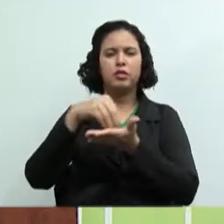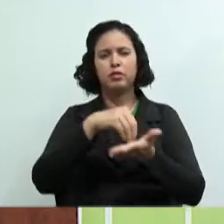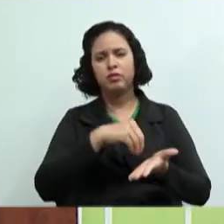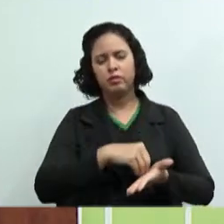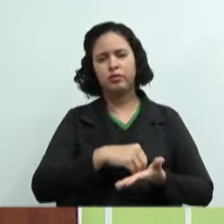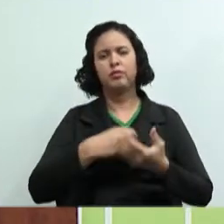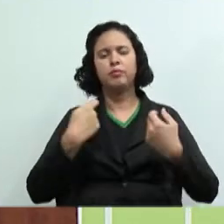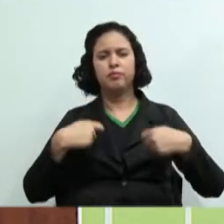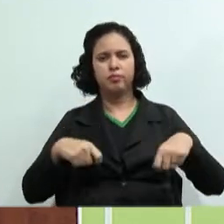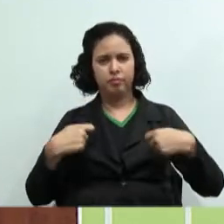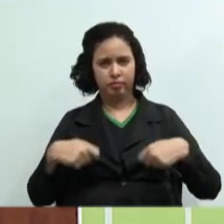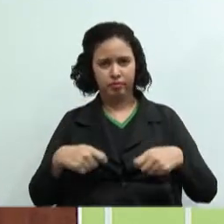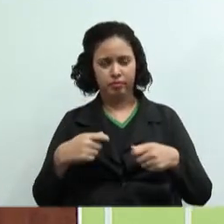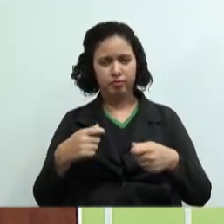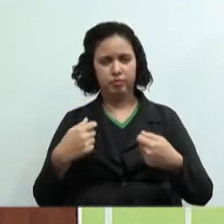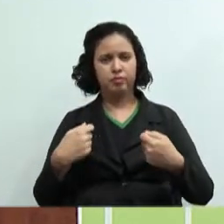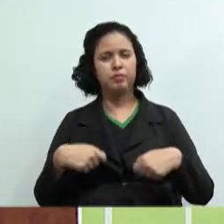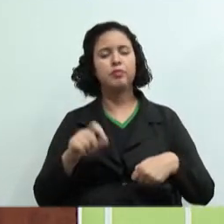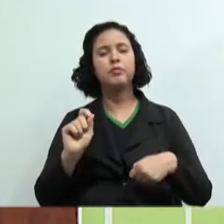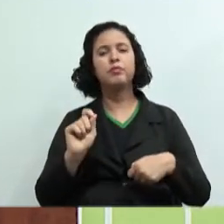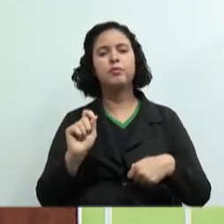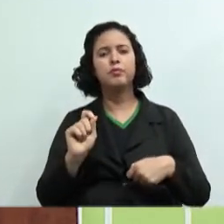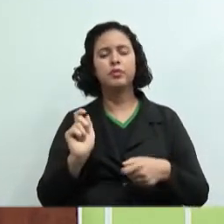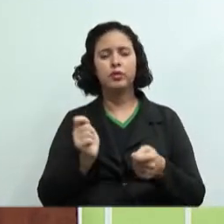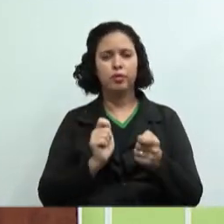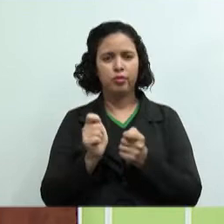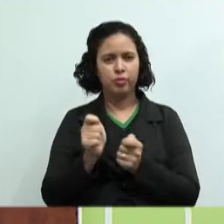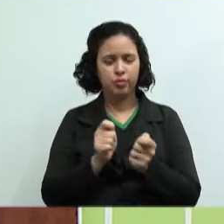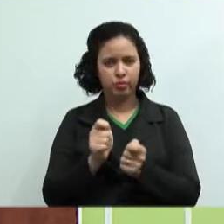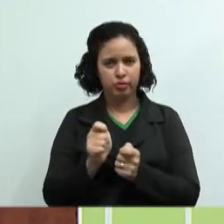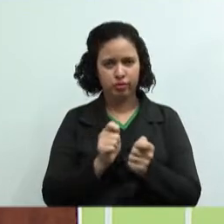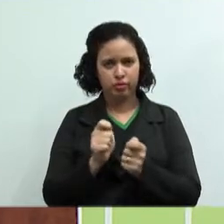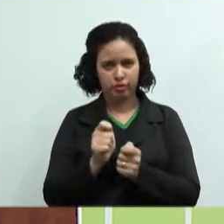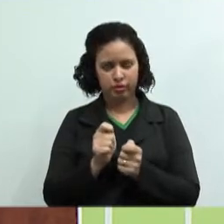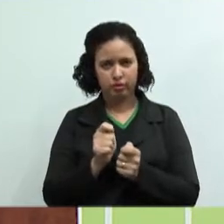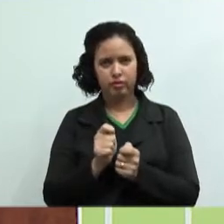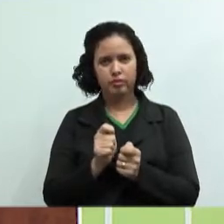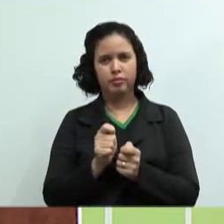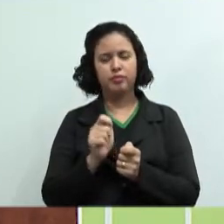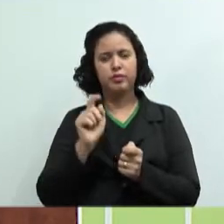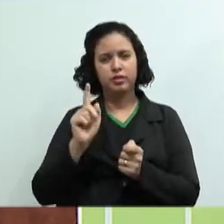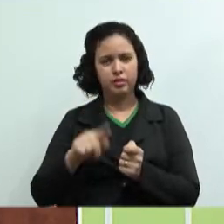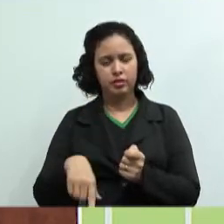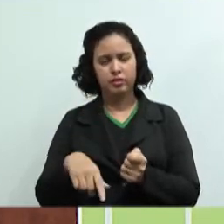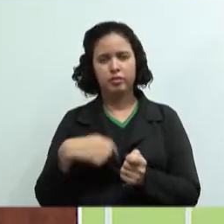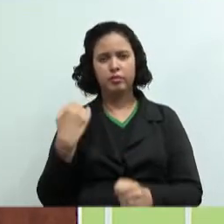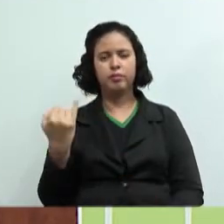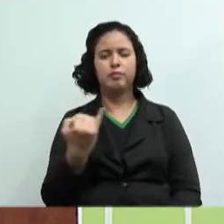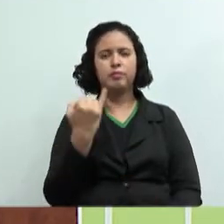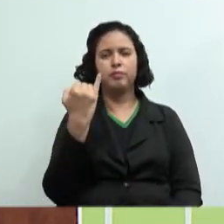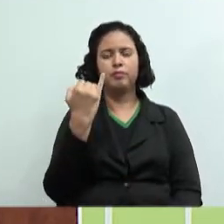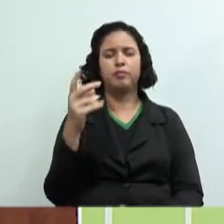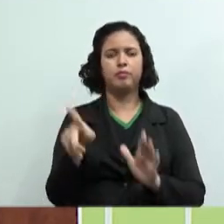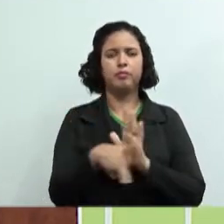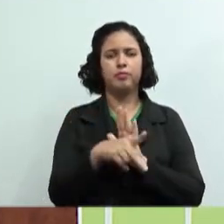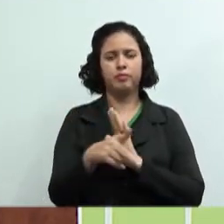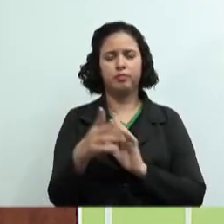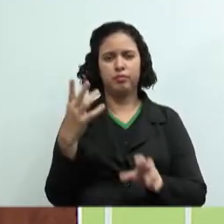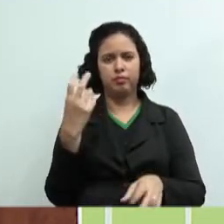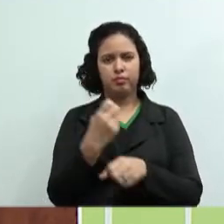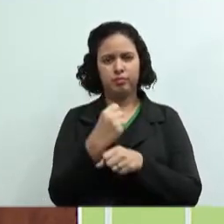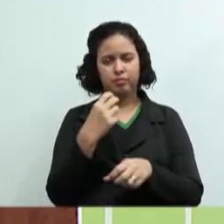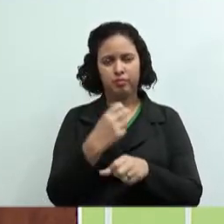surgiu a necessidade, nesse momento aí, de... São os marcos fundamentais da contabilidade de